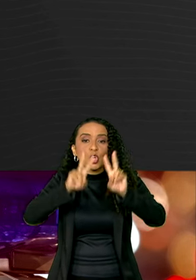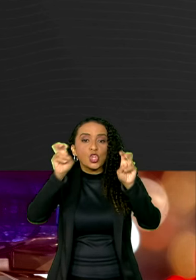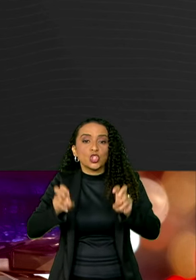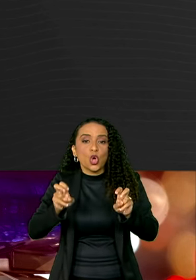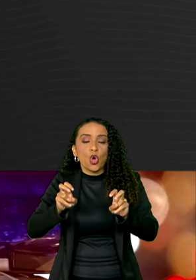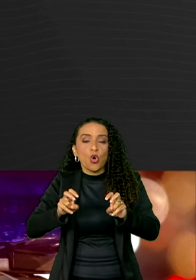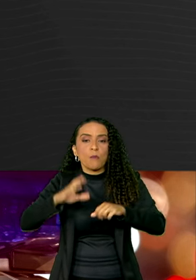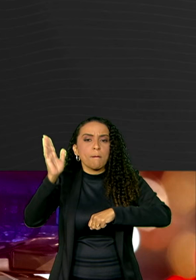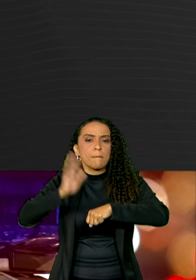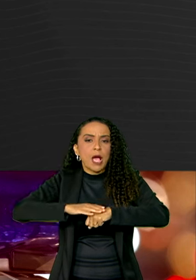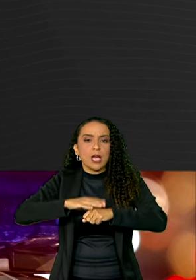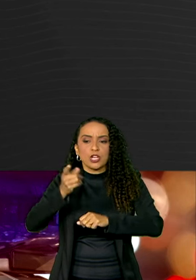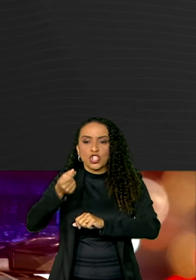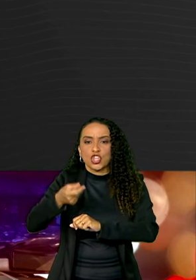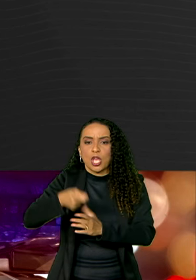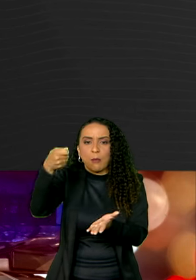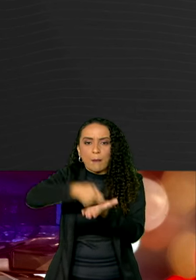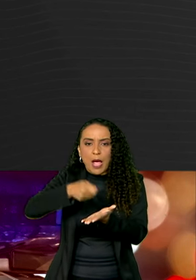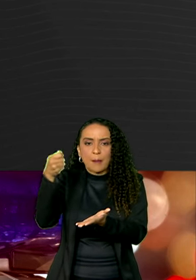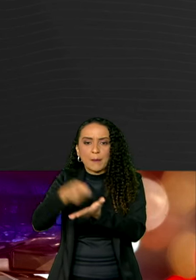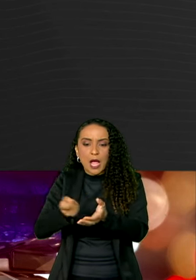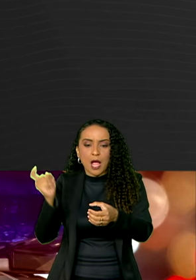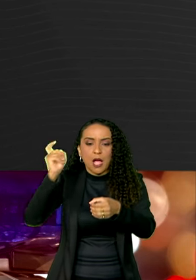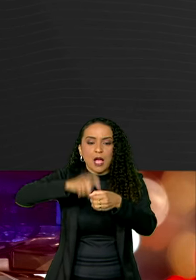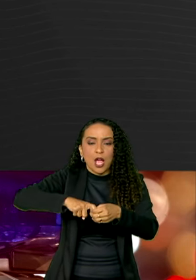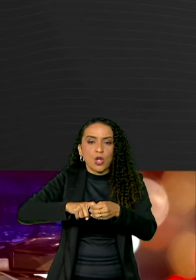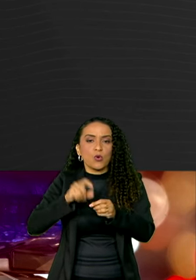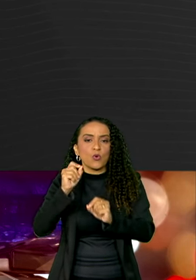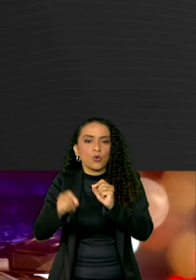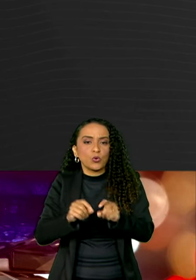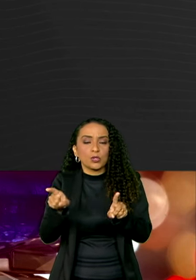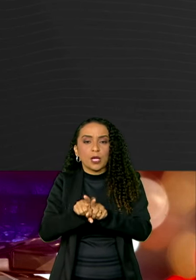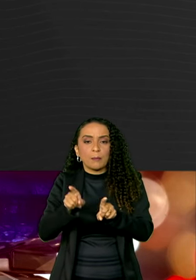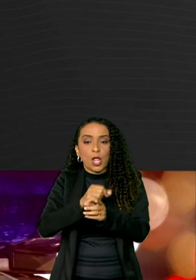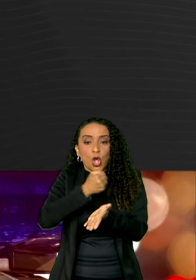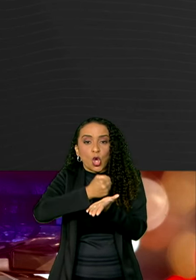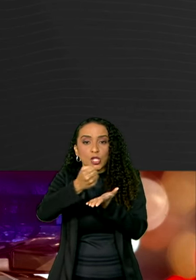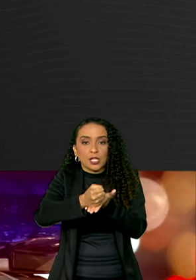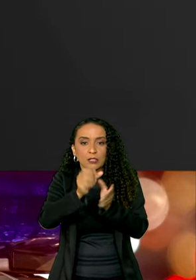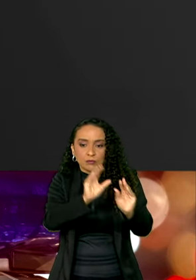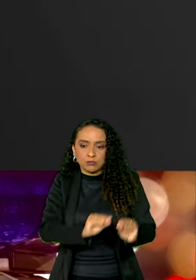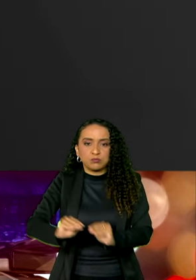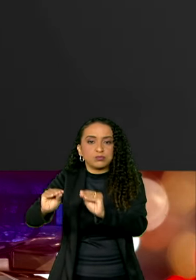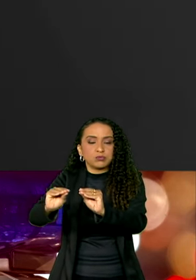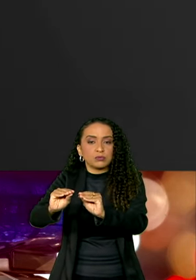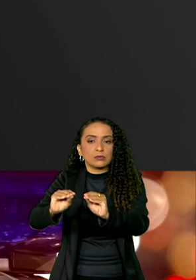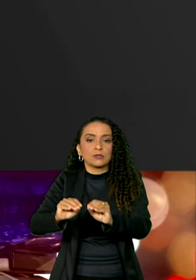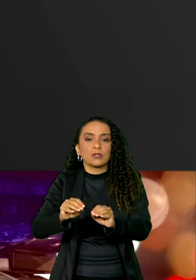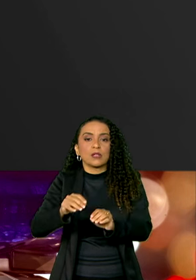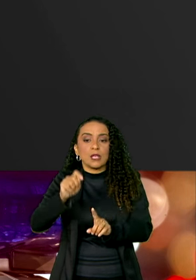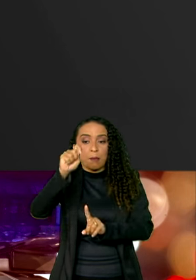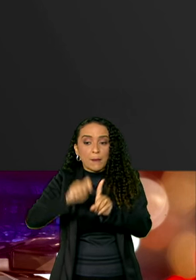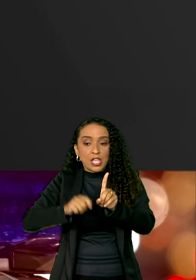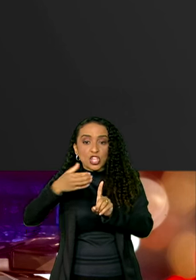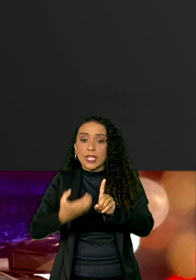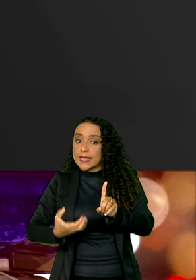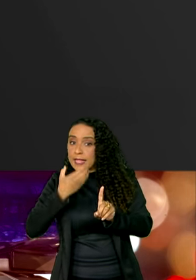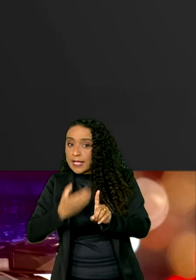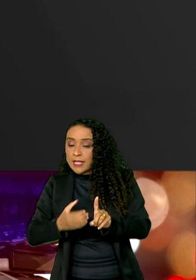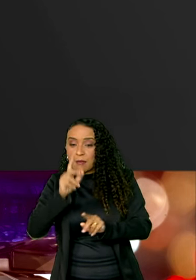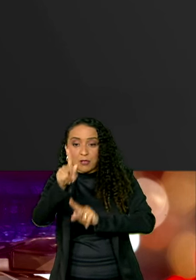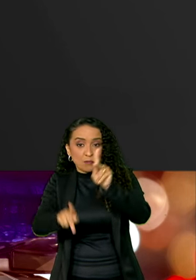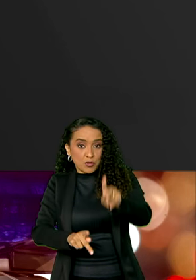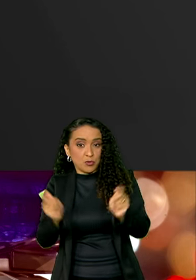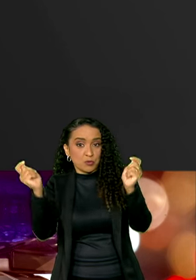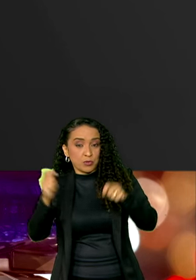a execução dos recursos vinculados a convênios e contratos de repasse. Em dezembro, o público